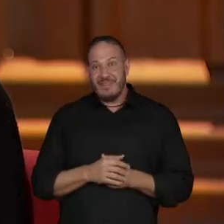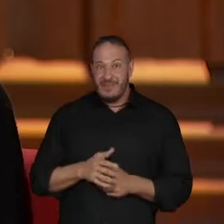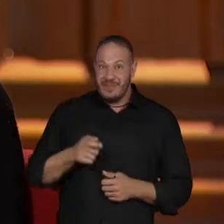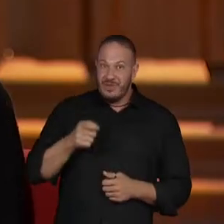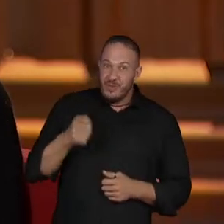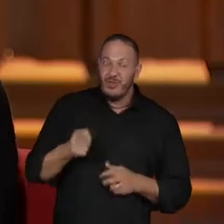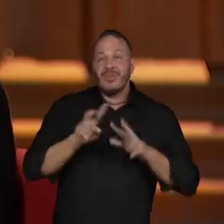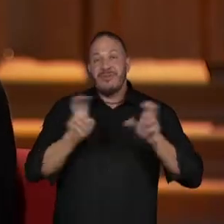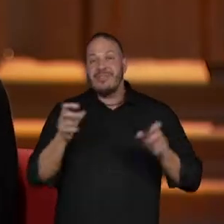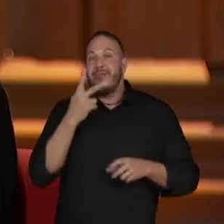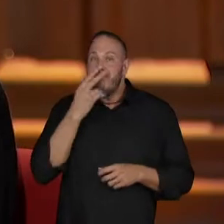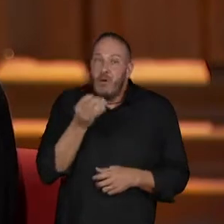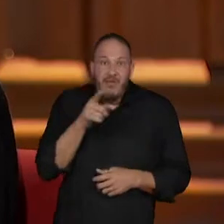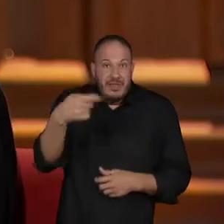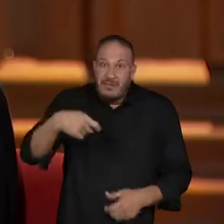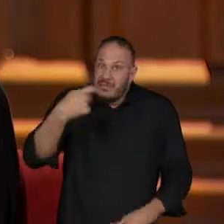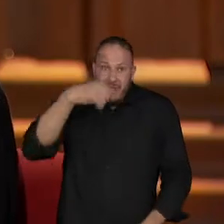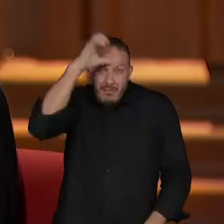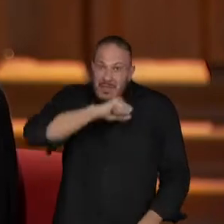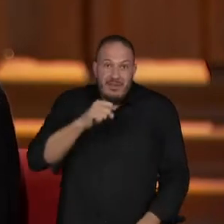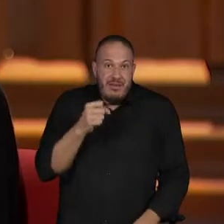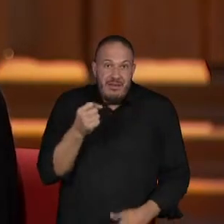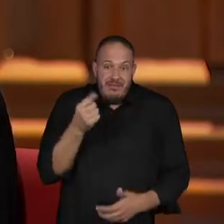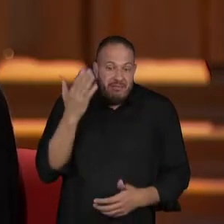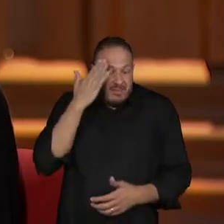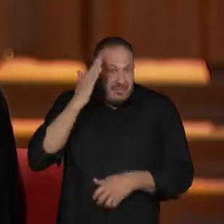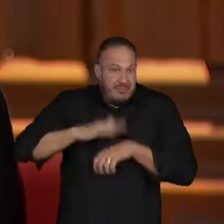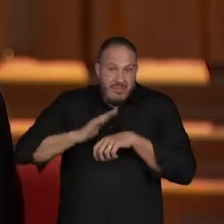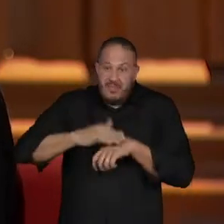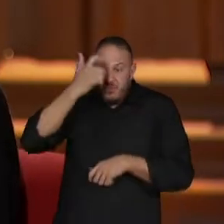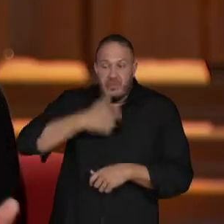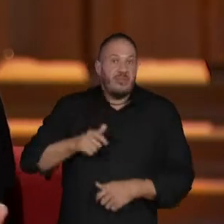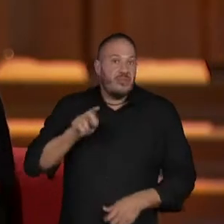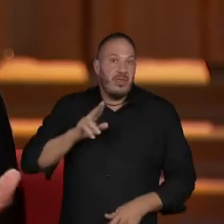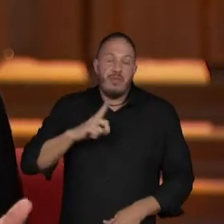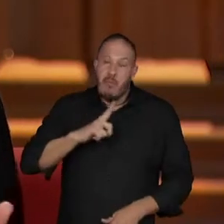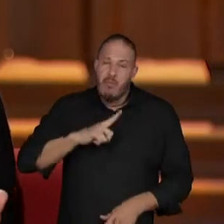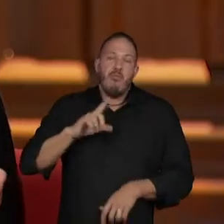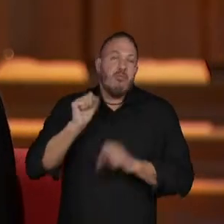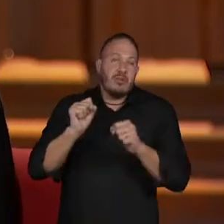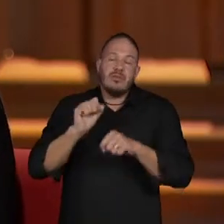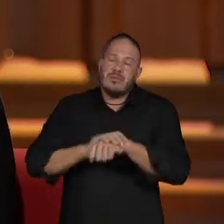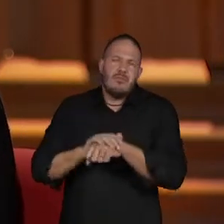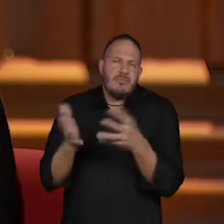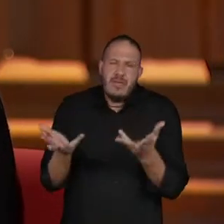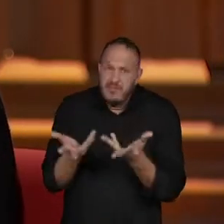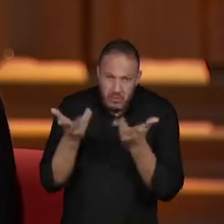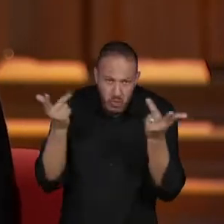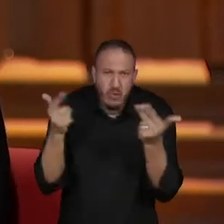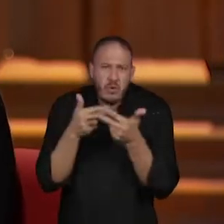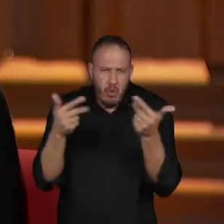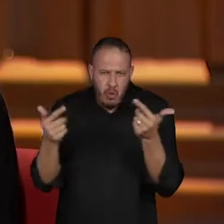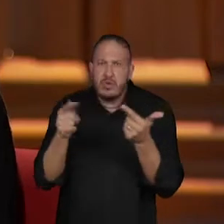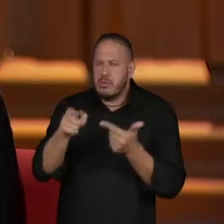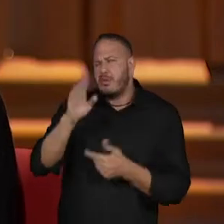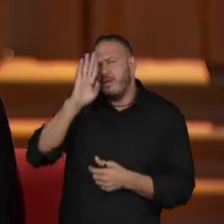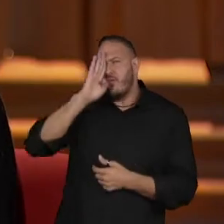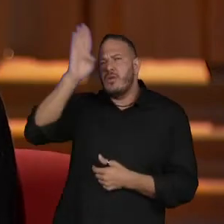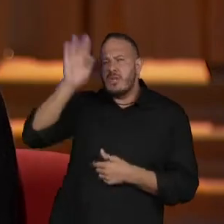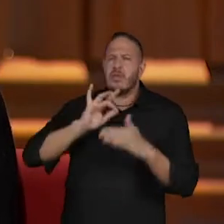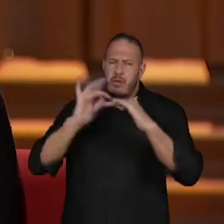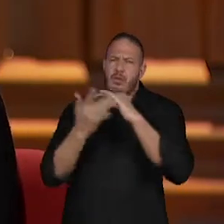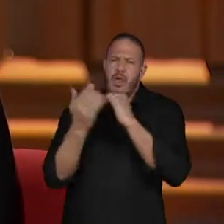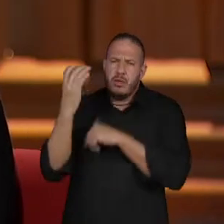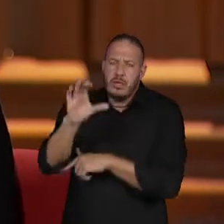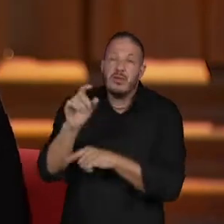tempo, bom, vamos ter que aprender a usar esse trem, porque ele veio para ficar, pode ser maravilhoso, tem coisas que são fundamentais nessas redes.